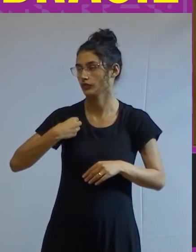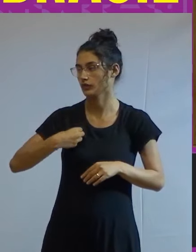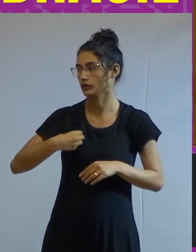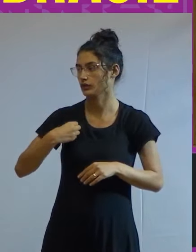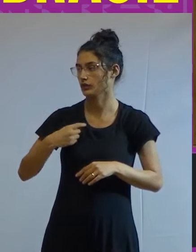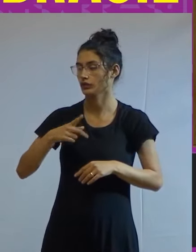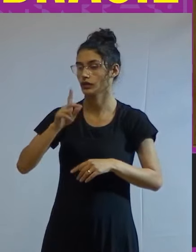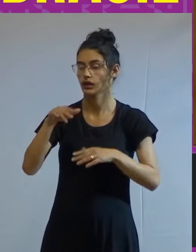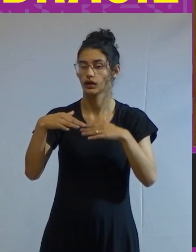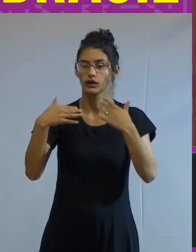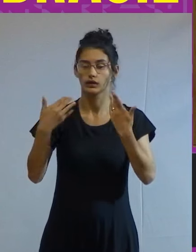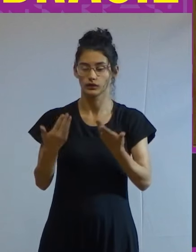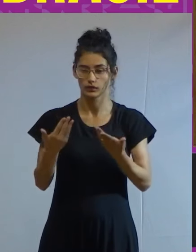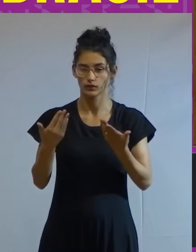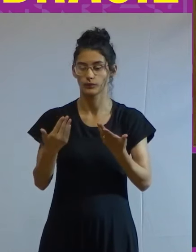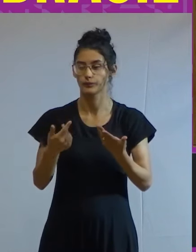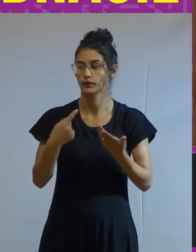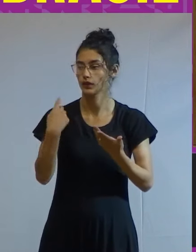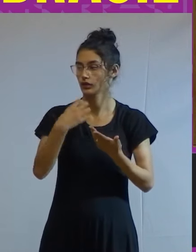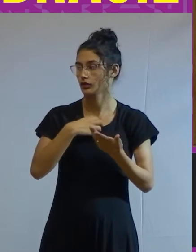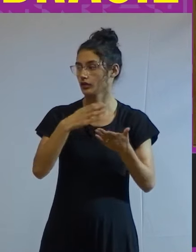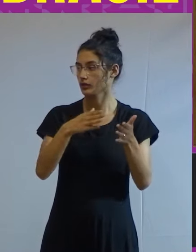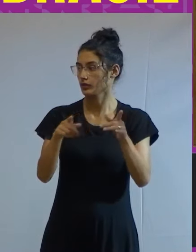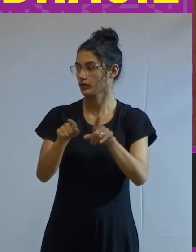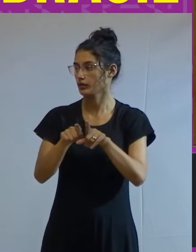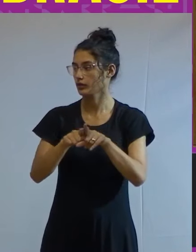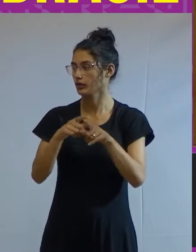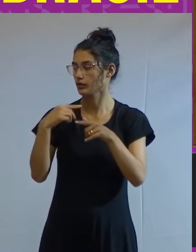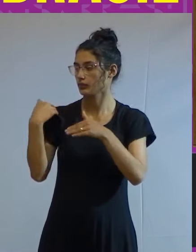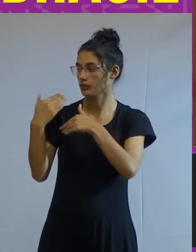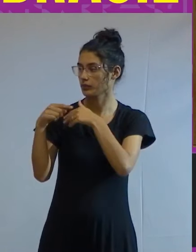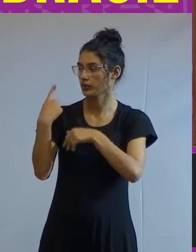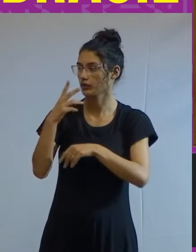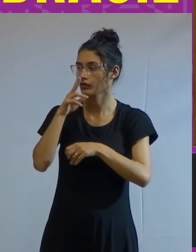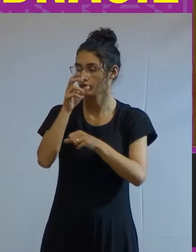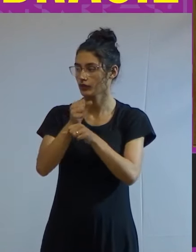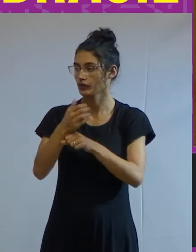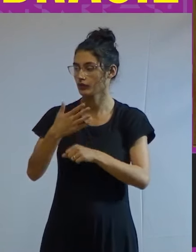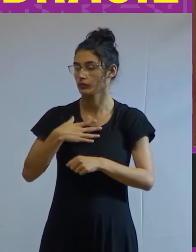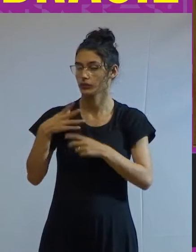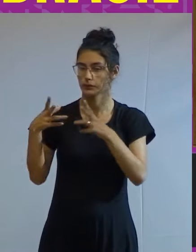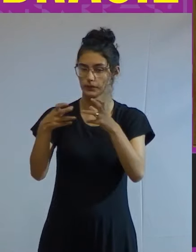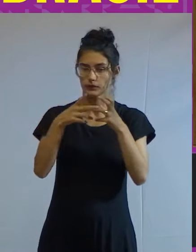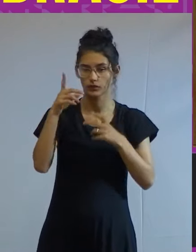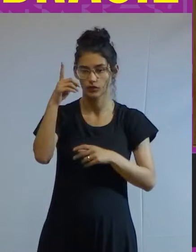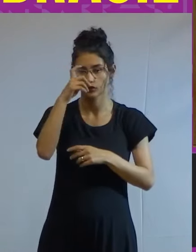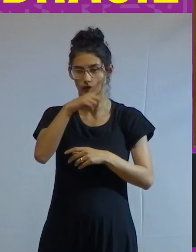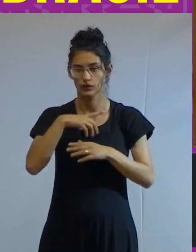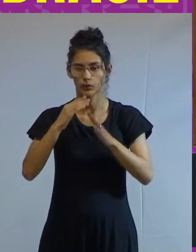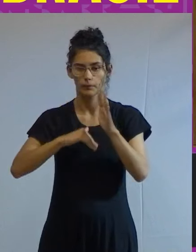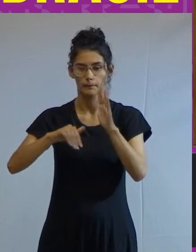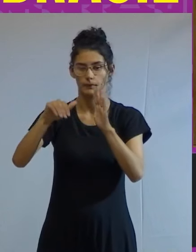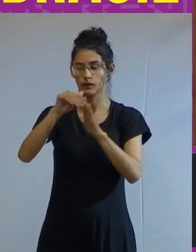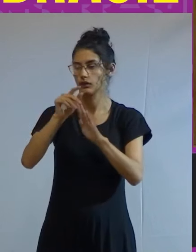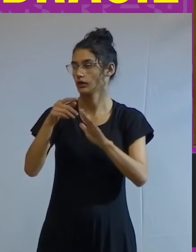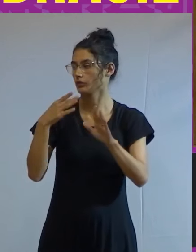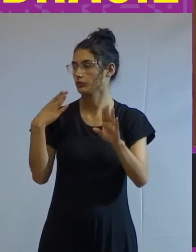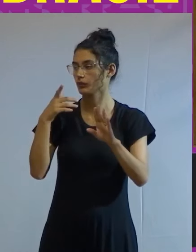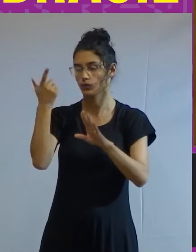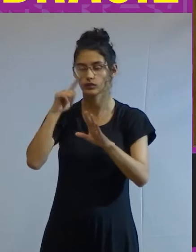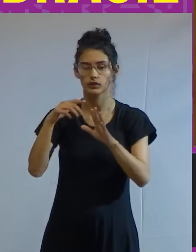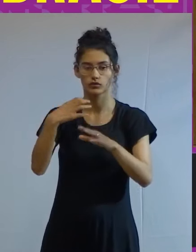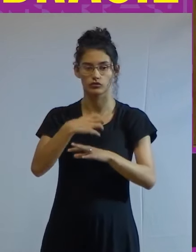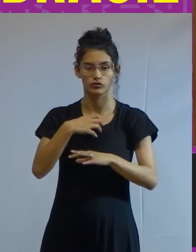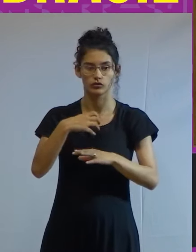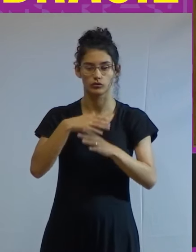é aí portanto nessa secular fratura que reside a meu ver a dificuldade maior para enfrentar de